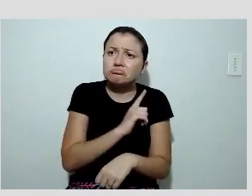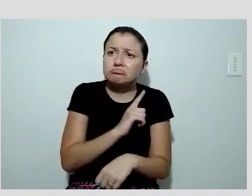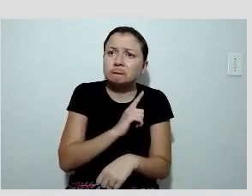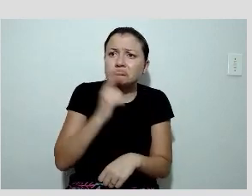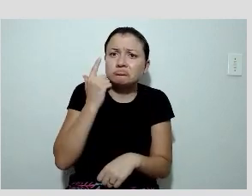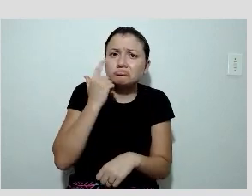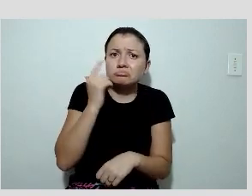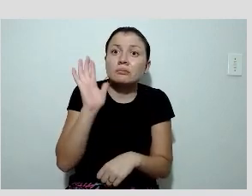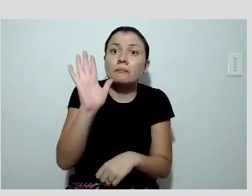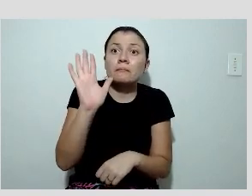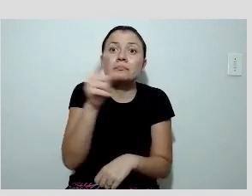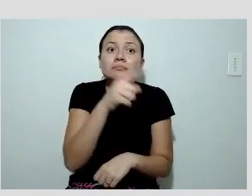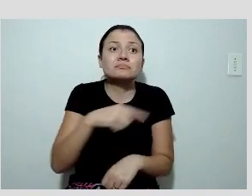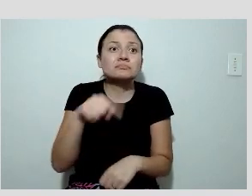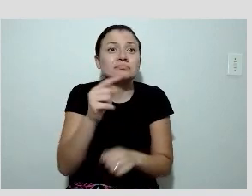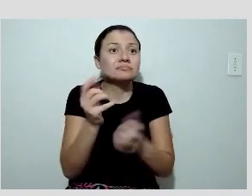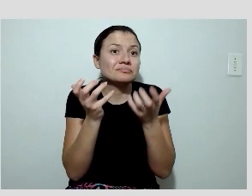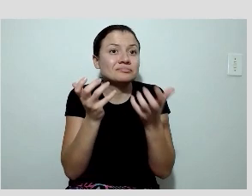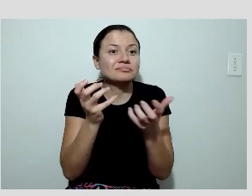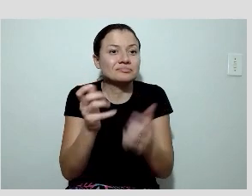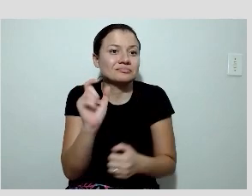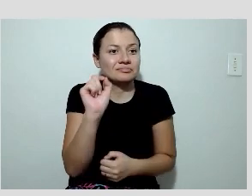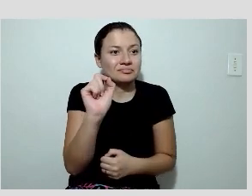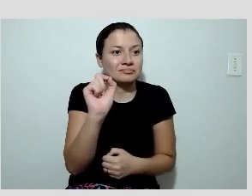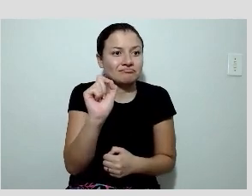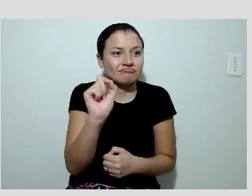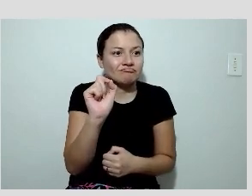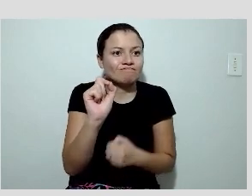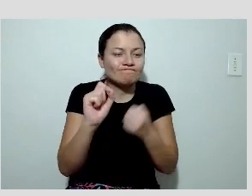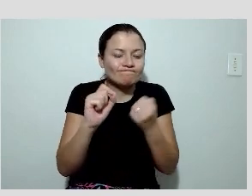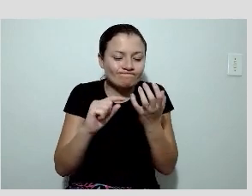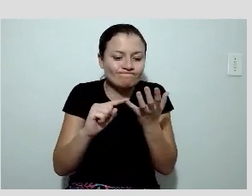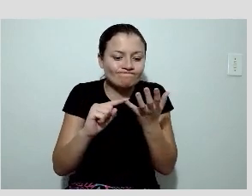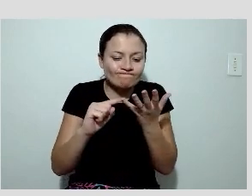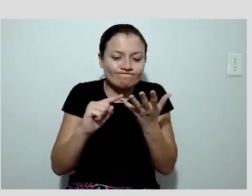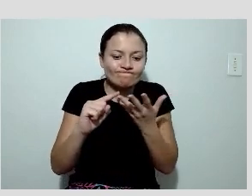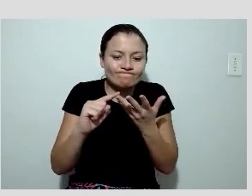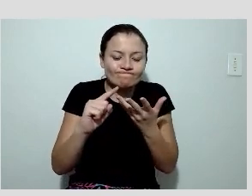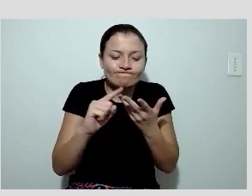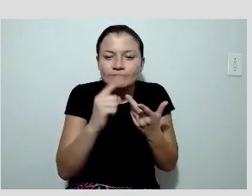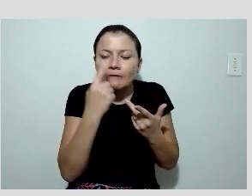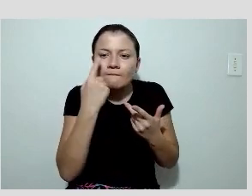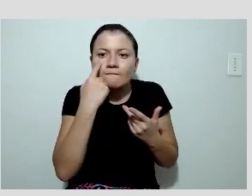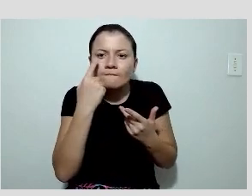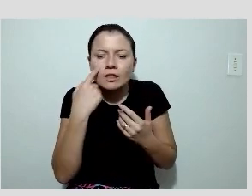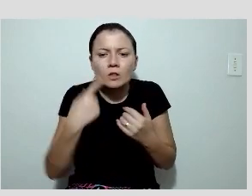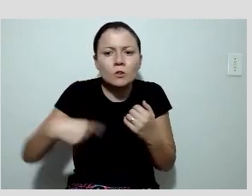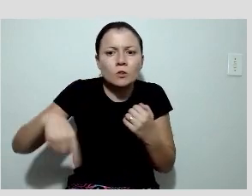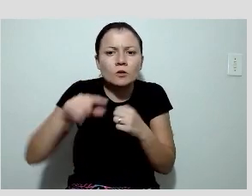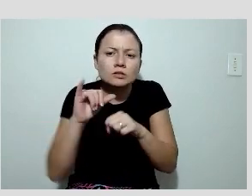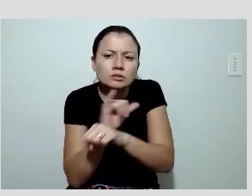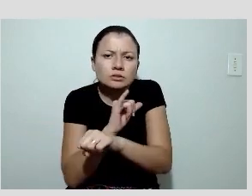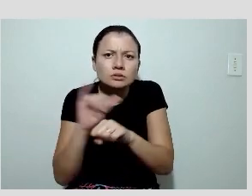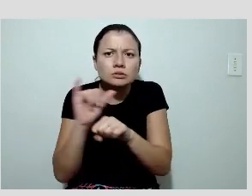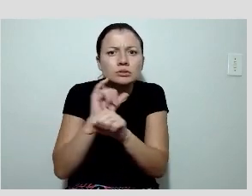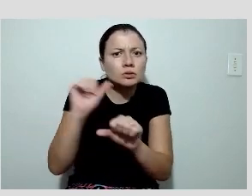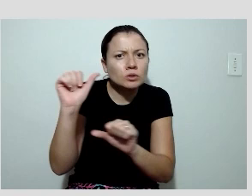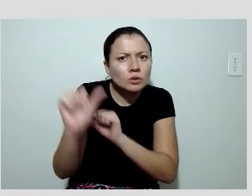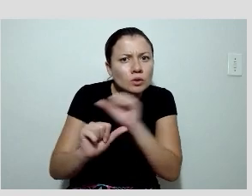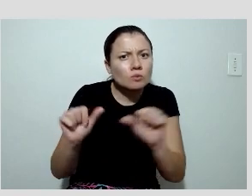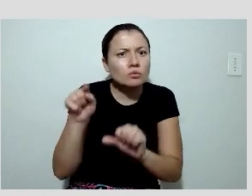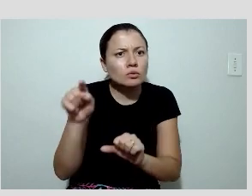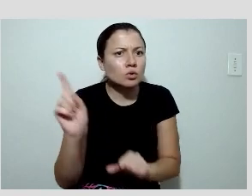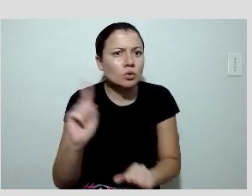Mas nós estamos sempre querendo definir prognóstico, que o que importa é saber se a nossa estratégia vai mudar o desfecho desse